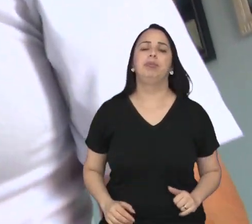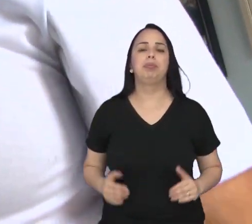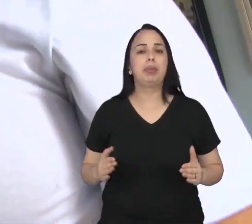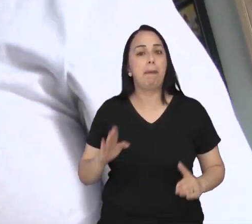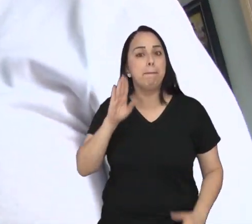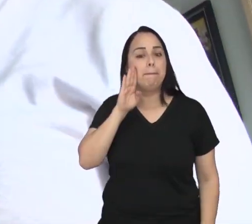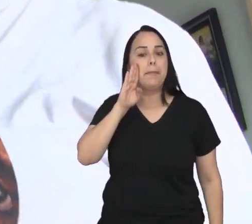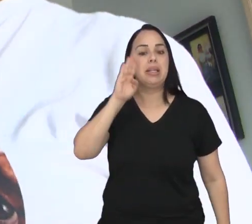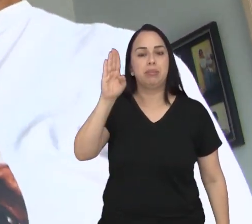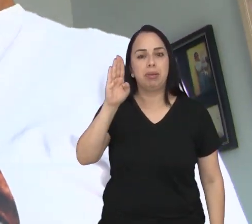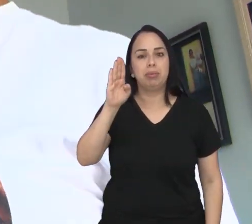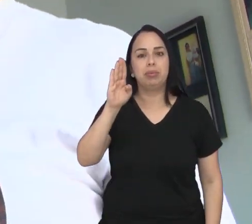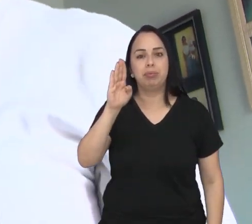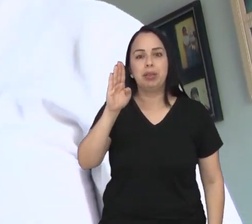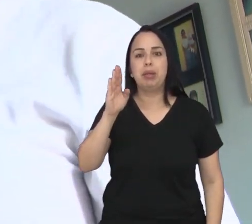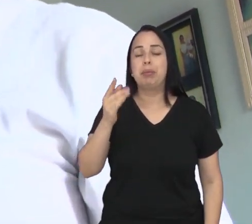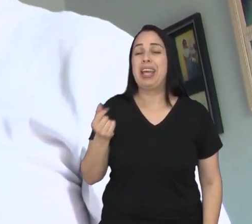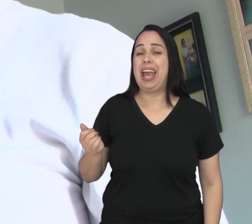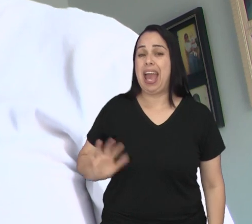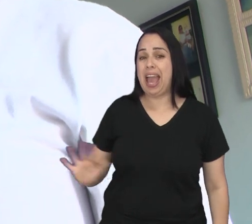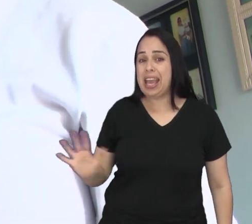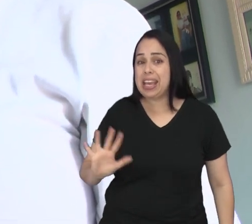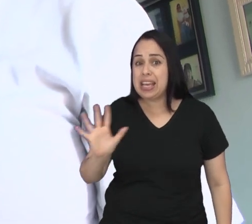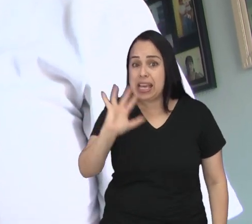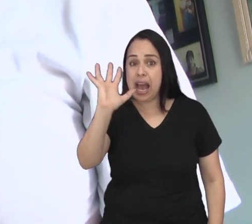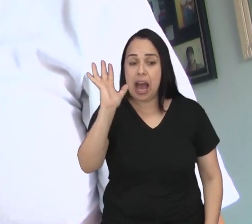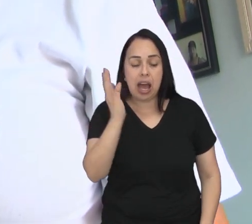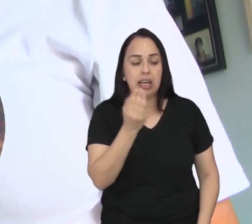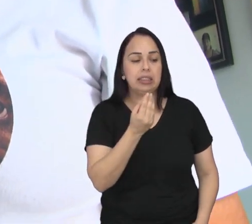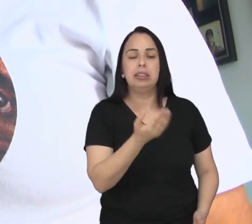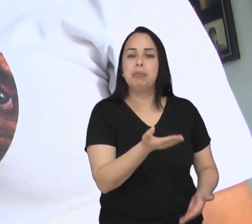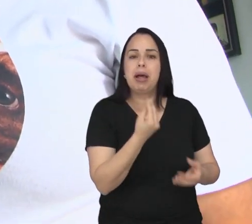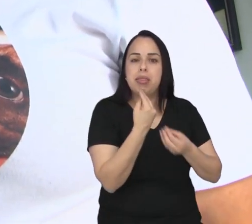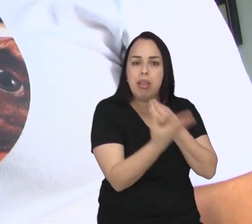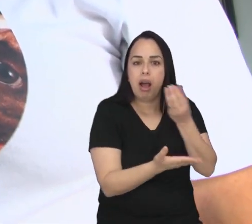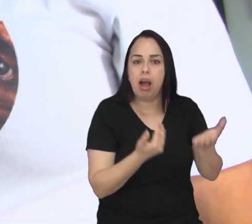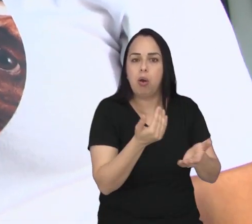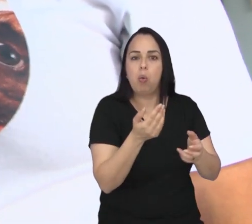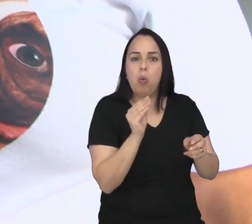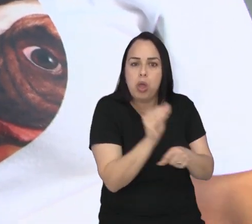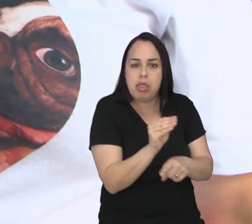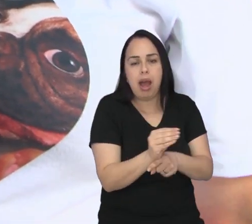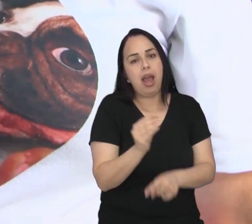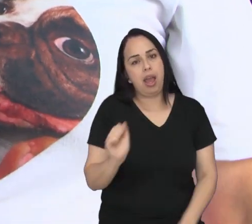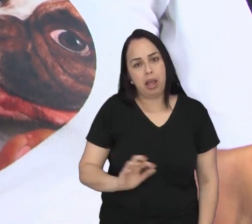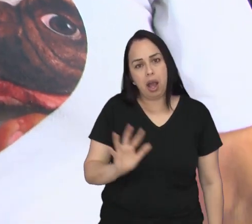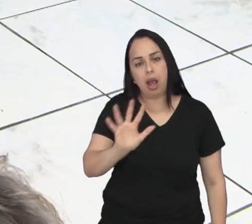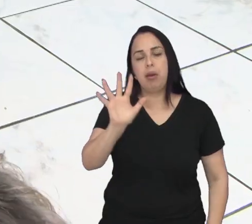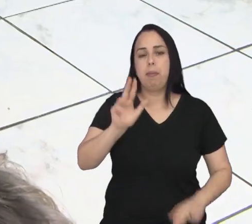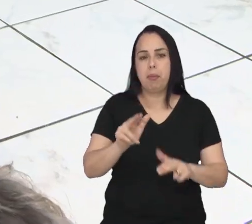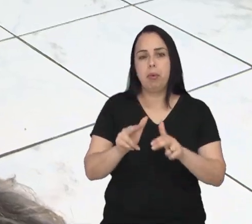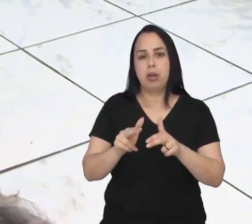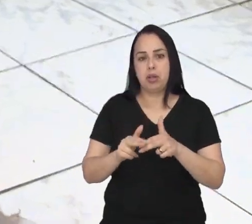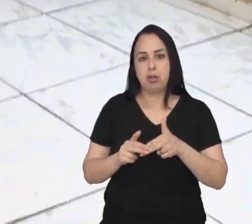e que ainda enfrenta. Principalmente com os altos custos para manter todos felizes e saudáveis.